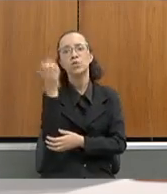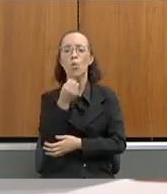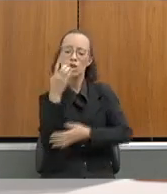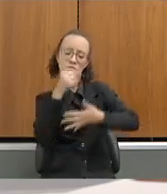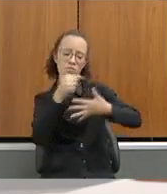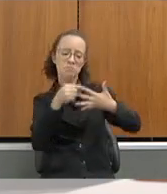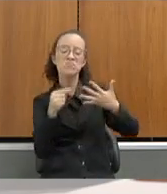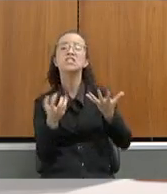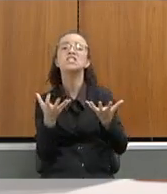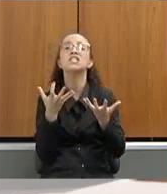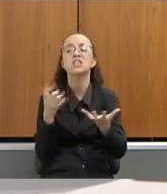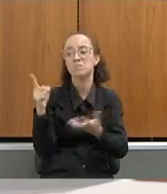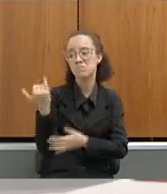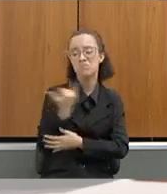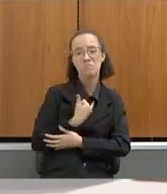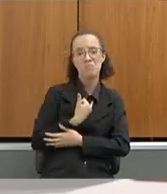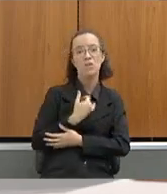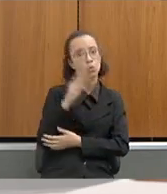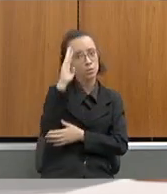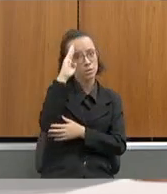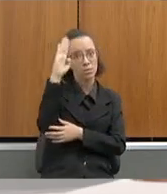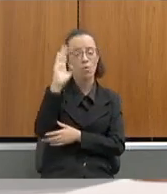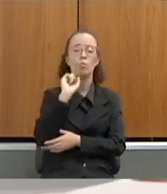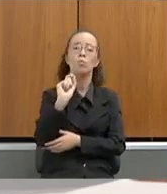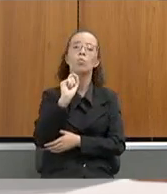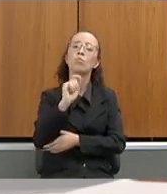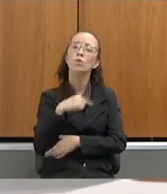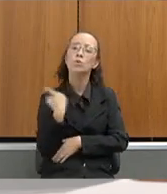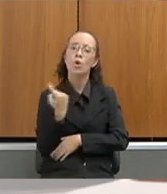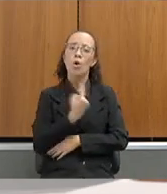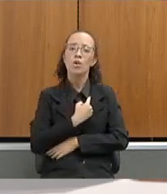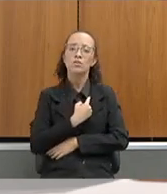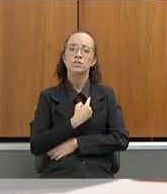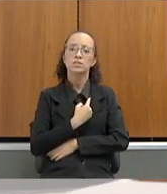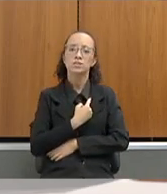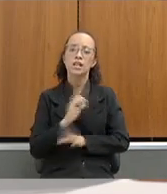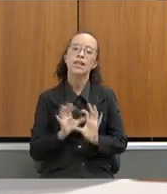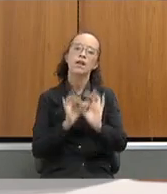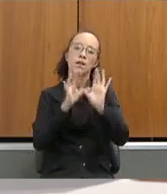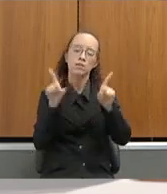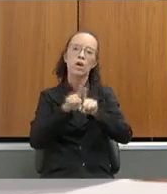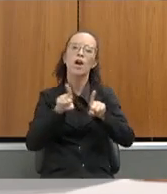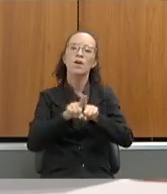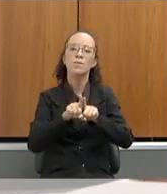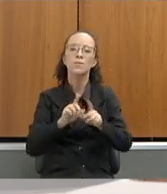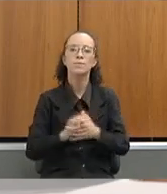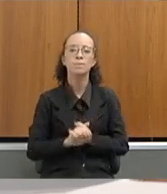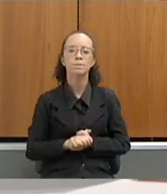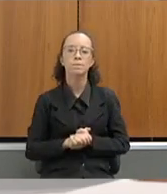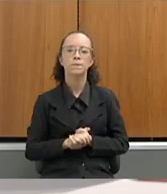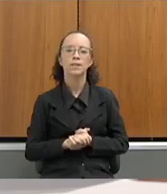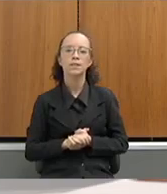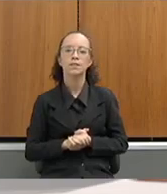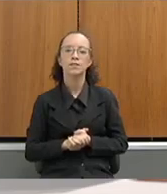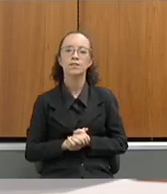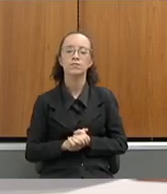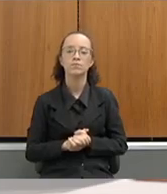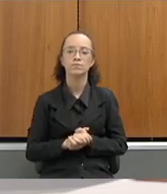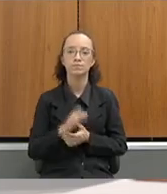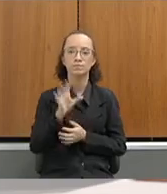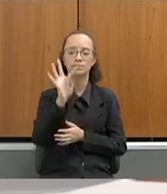itens que ele queria. E o principal que nós liberamos também foi o tanquinho